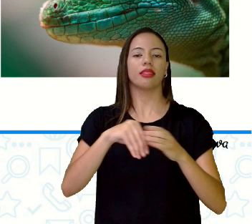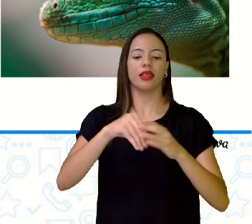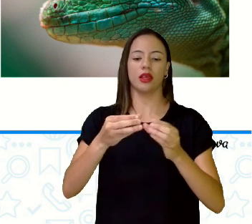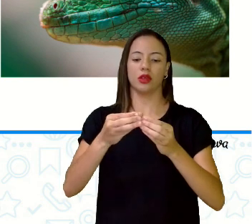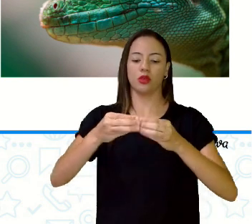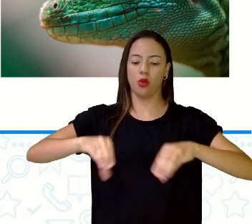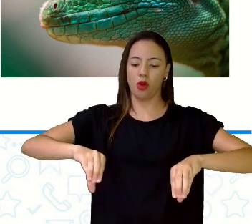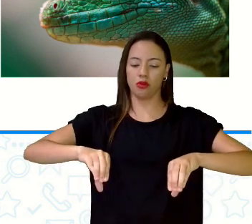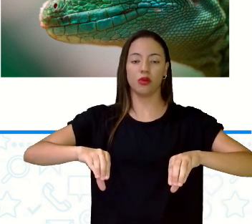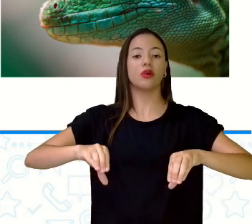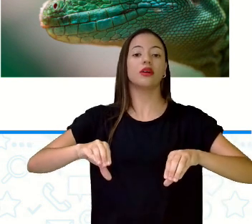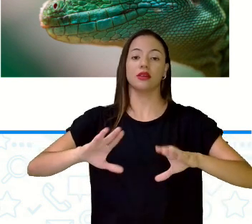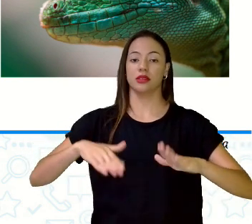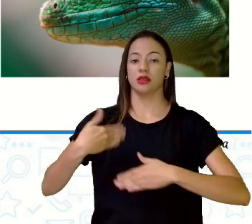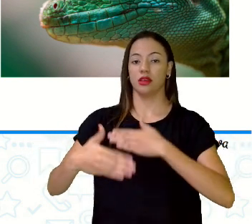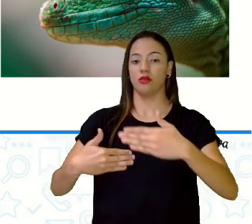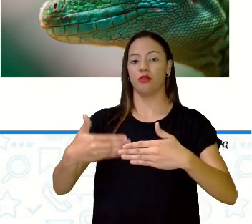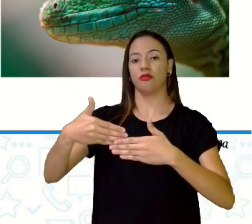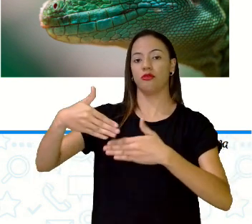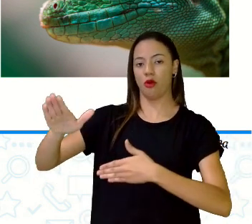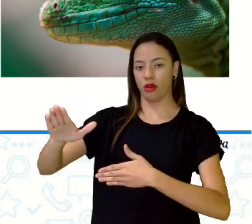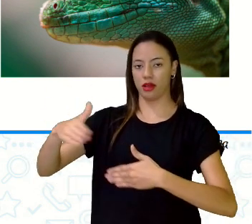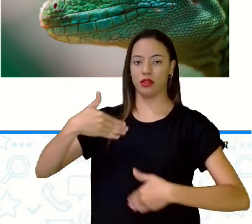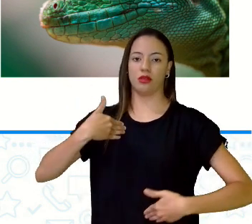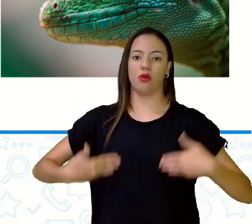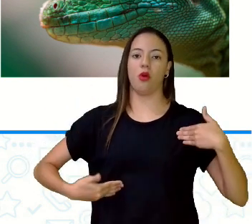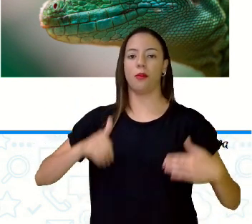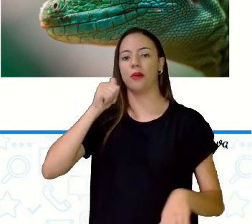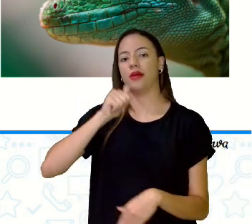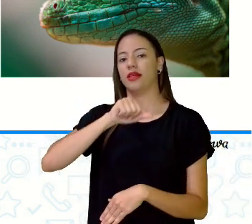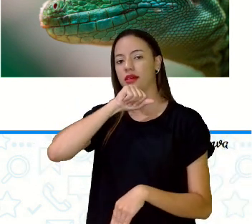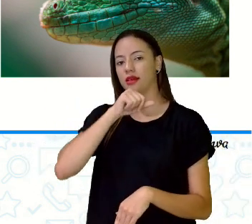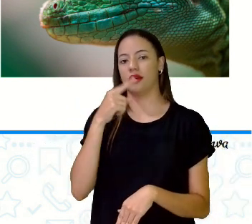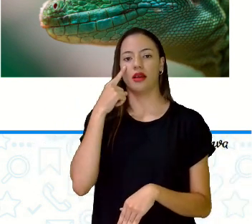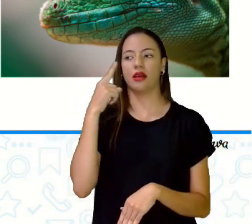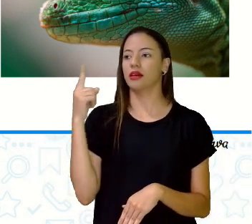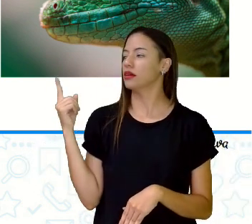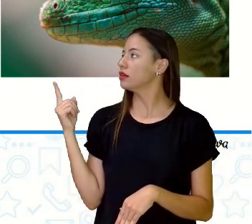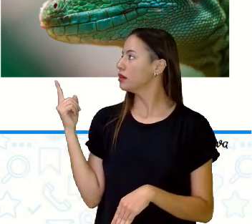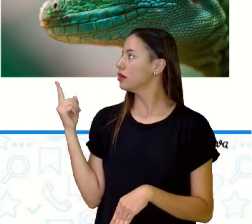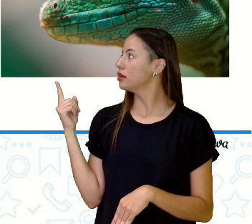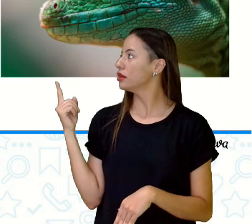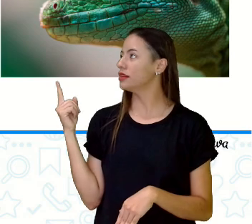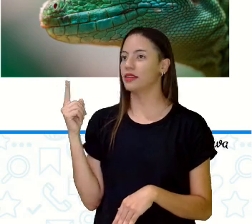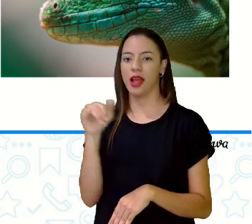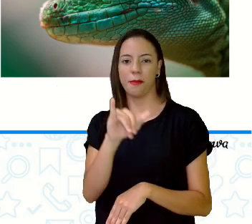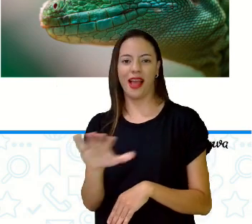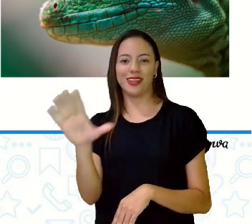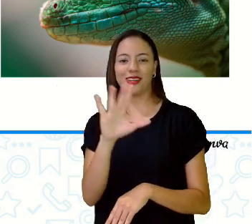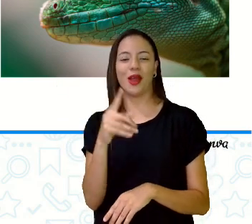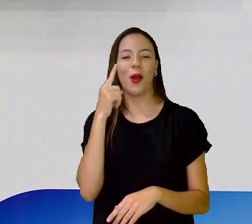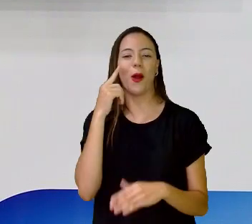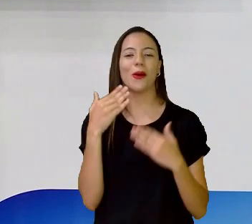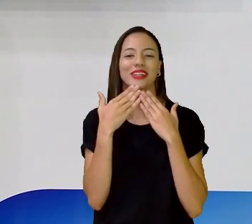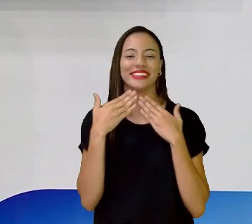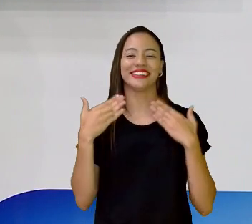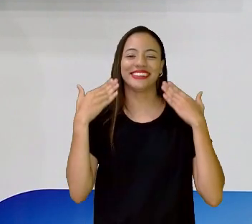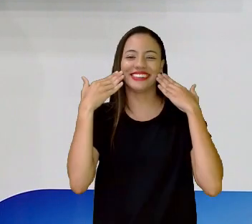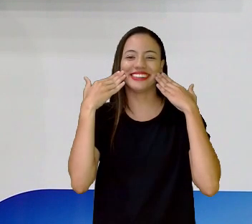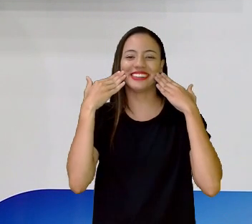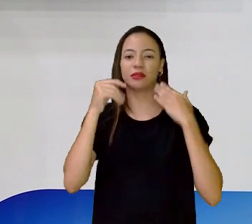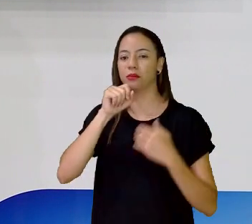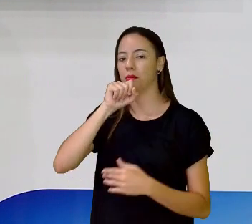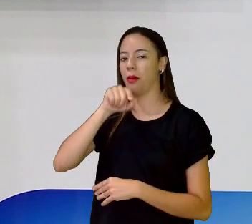desenvolvem-se fora do corpo da mãe. Então, nós temos aí, ó, eles posaram, inclusive, para foto, olha o sorriso ali do lagarto, né?